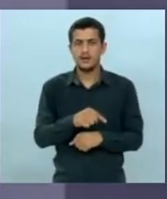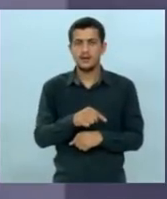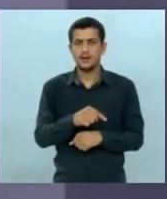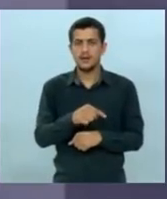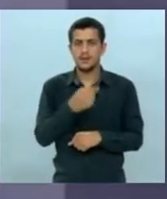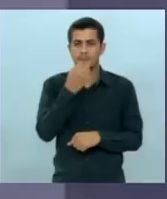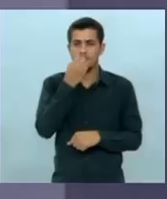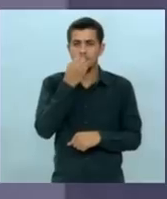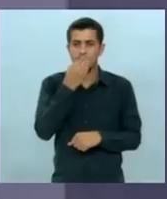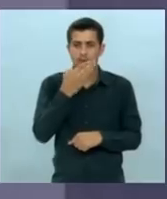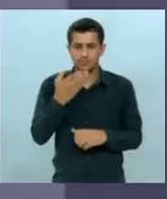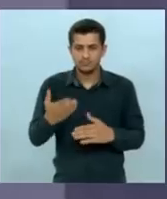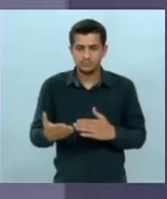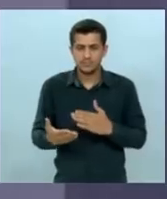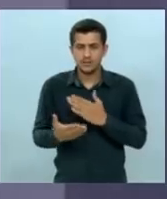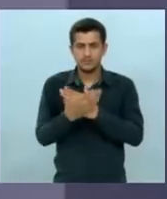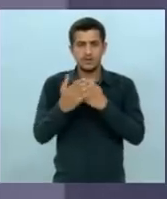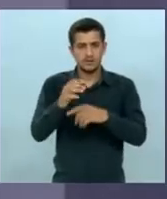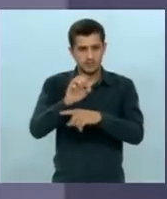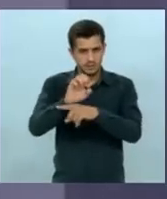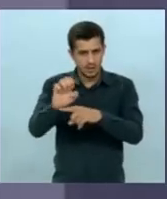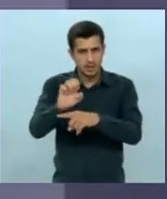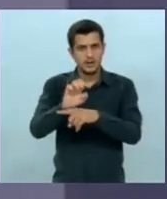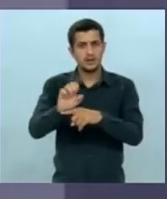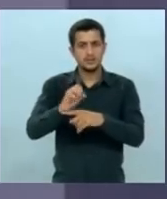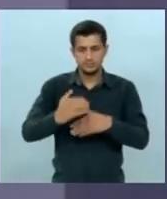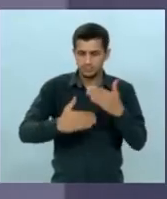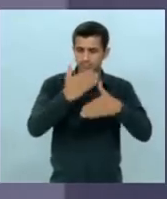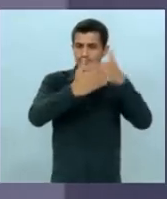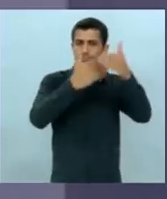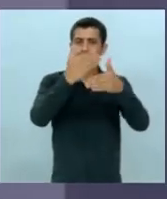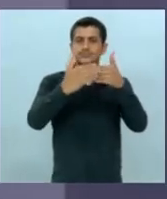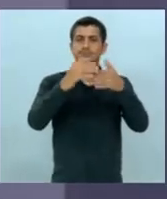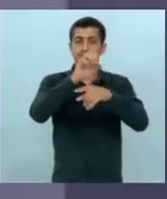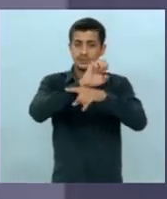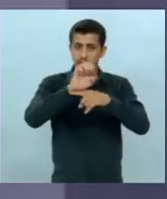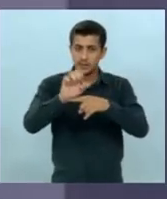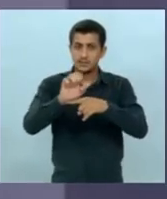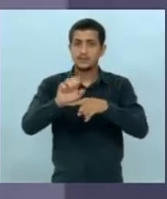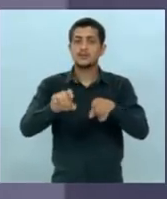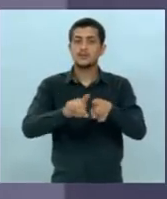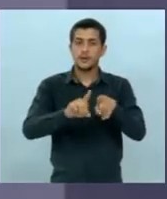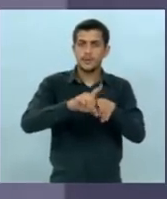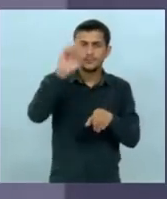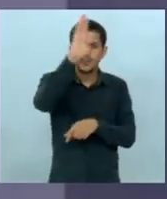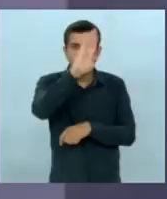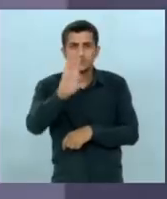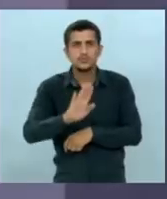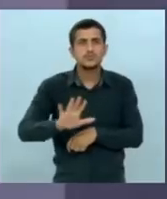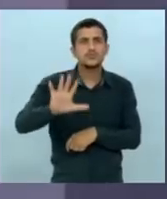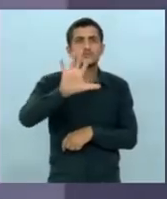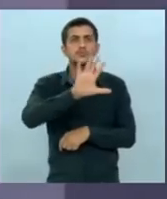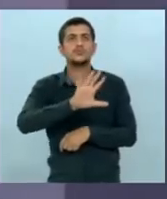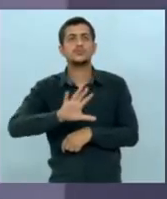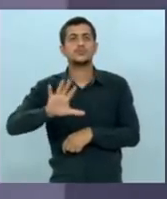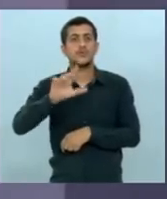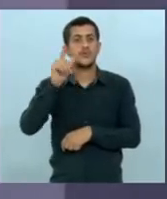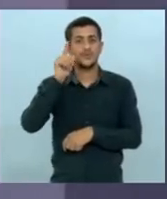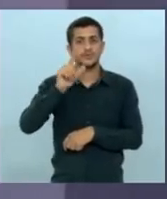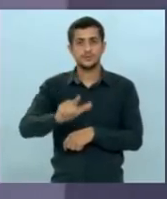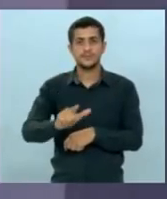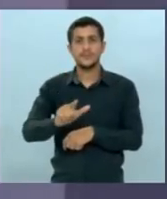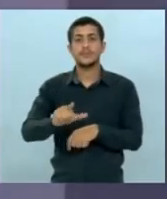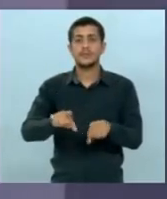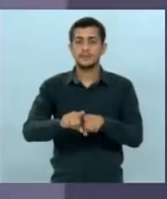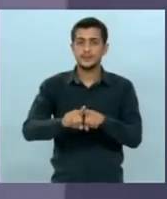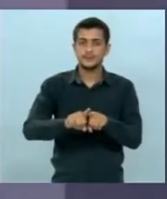benefícios para o nosso Estado ela vai impulsionar o progresso do nosso Estado vai impulsionar o progresso no Brasil principalmente na